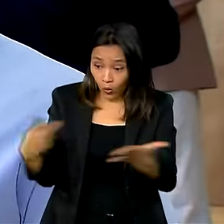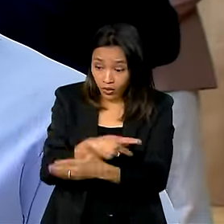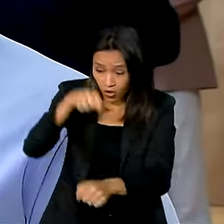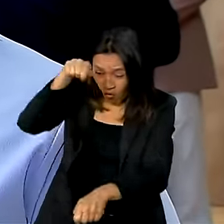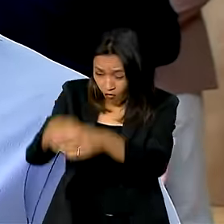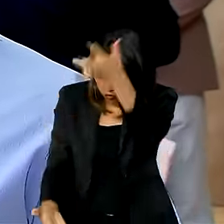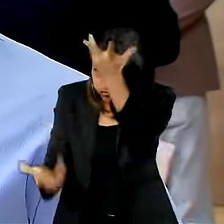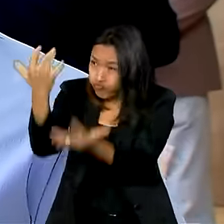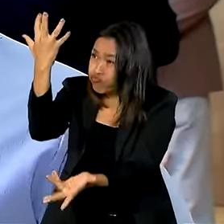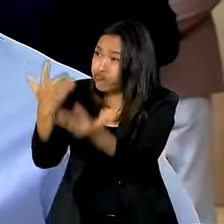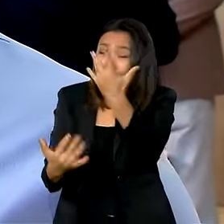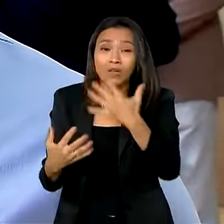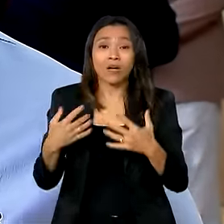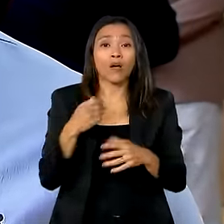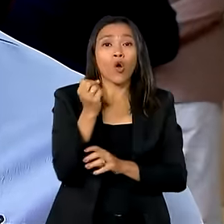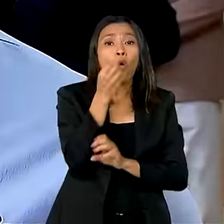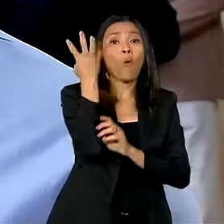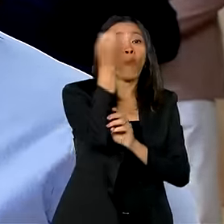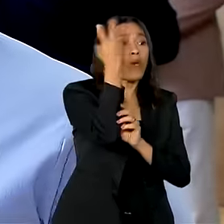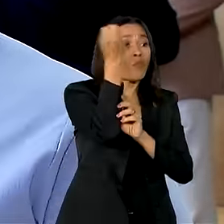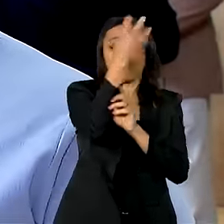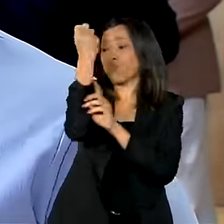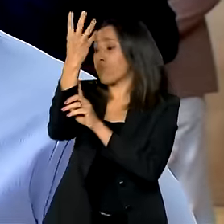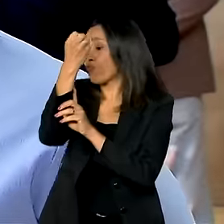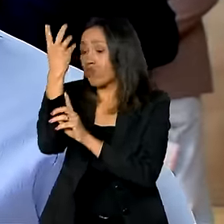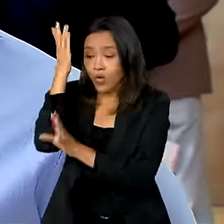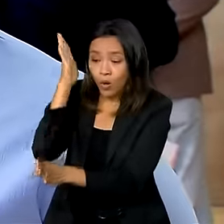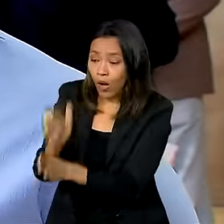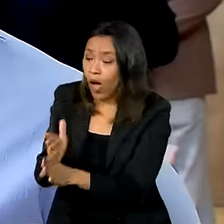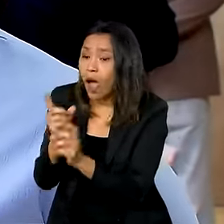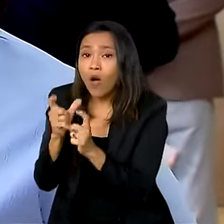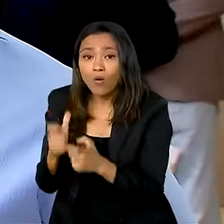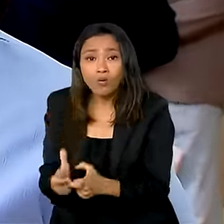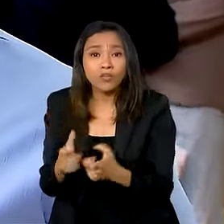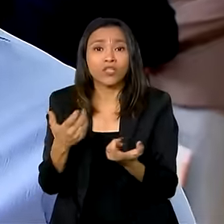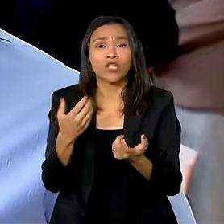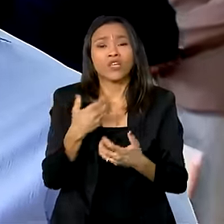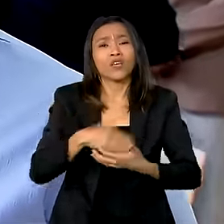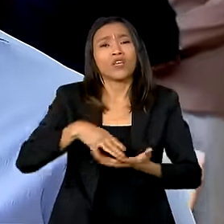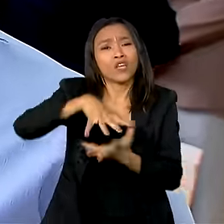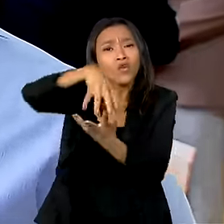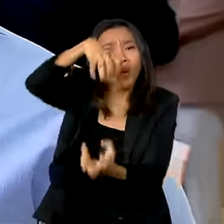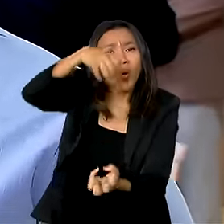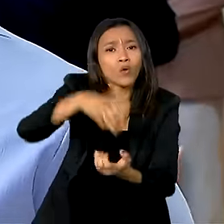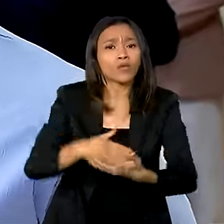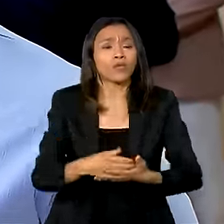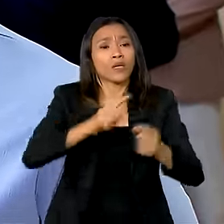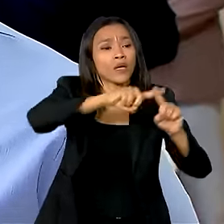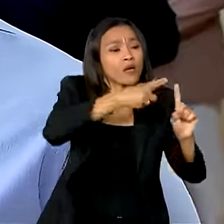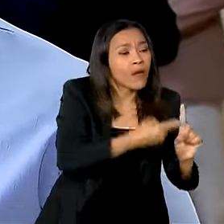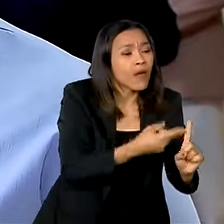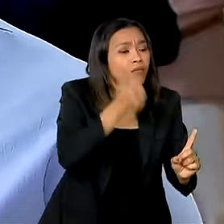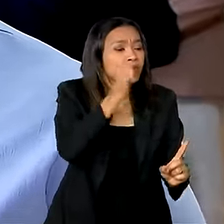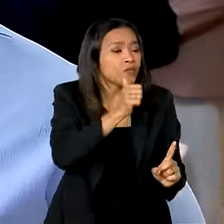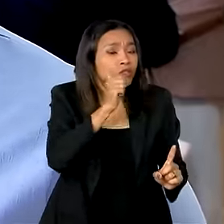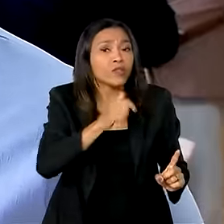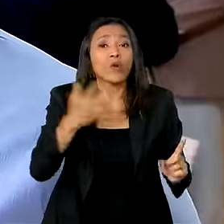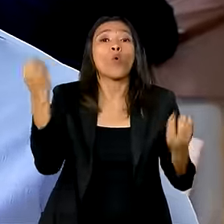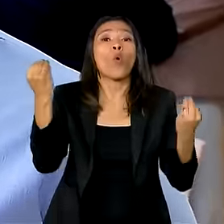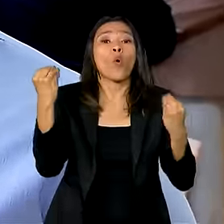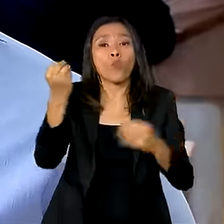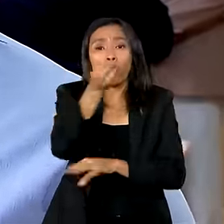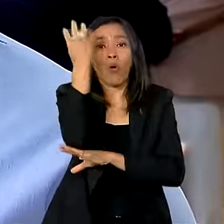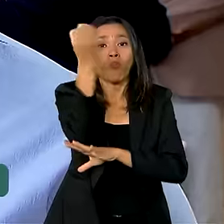difícil o bombeiro encontrar. Quando precisa de uma ambulância, quando a gente tem muito idoso, muita criança, muitas mulheres grávidas, vai ter uma emergência, o bombeiro não